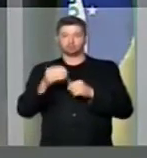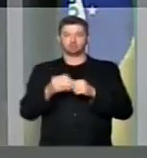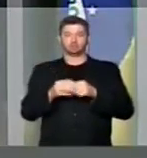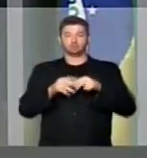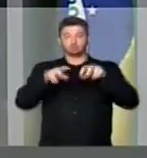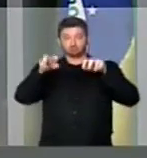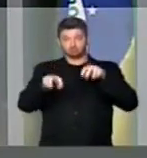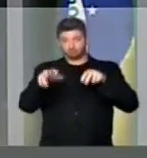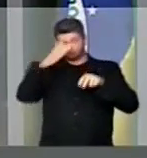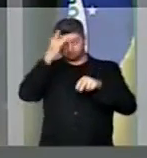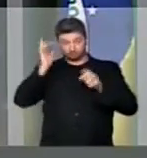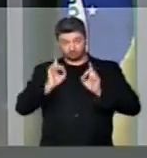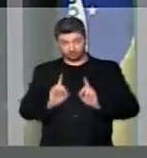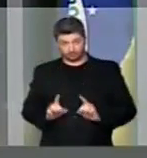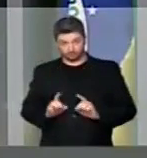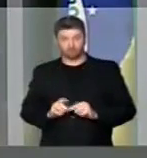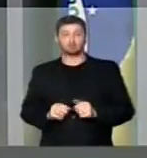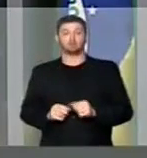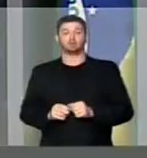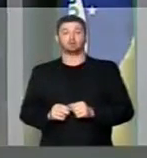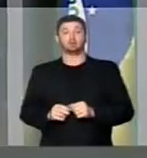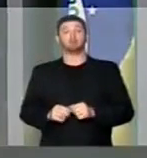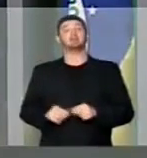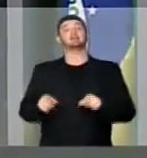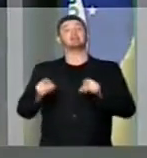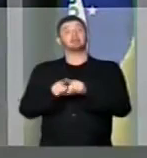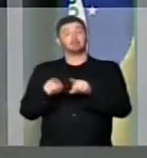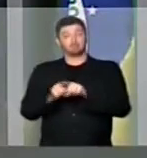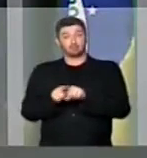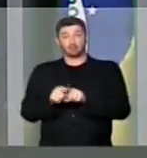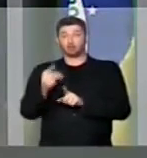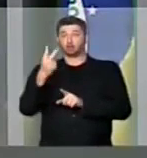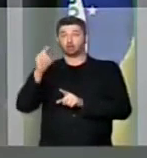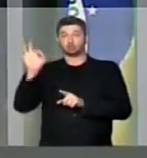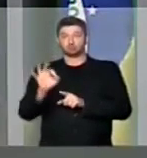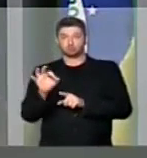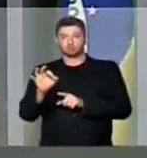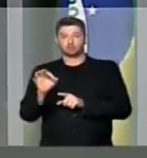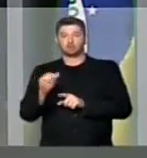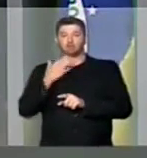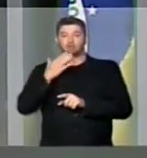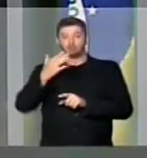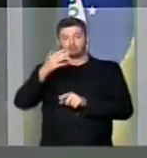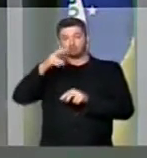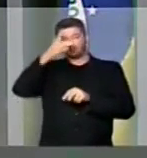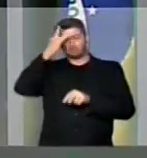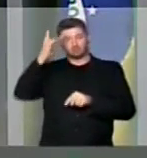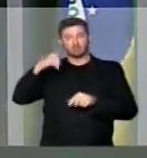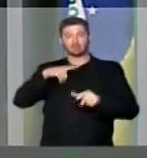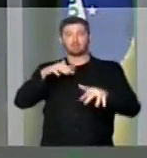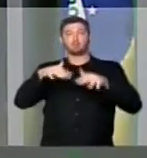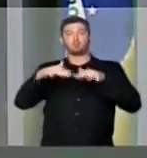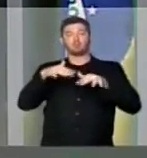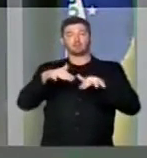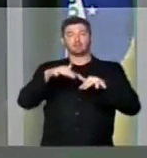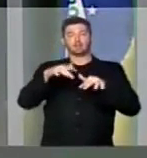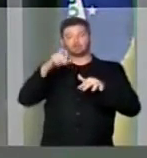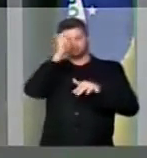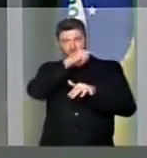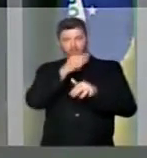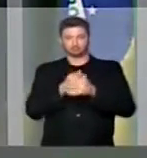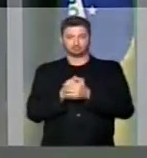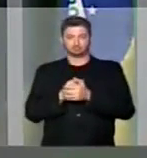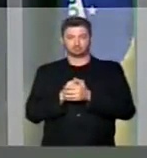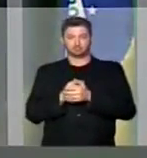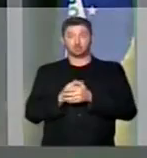assentos para pessoas com deficiência e de 2% para assentos de pessoas com mobilidade reduzida,